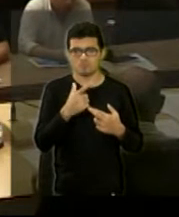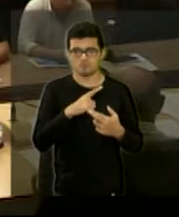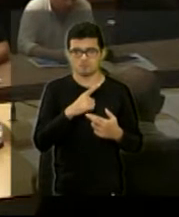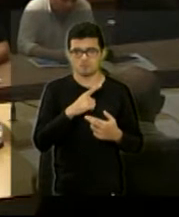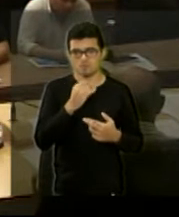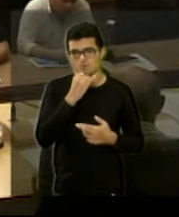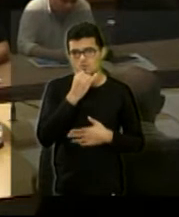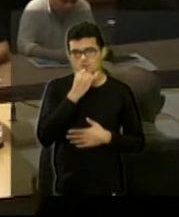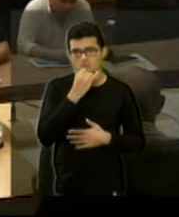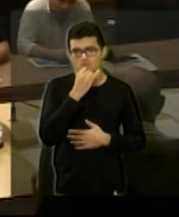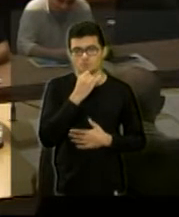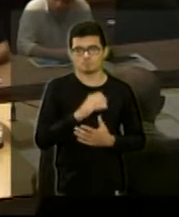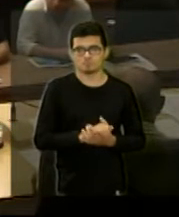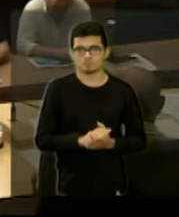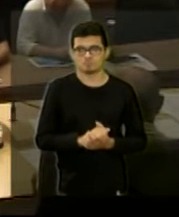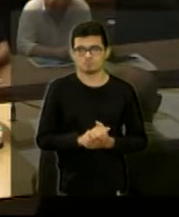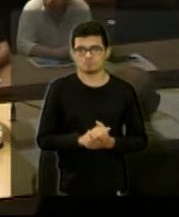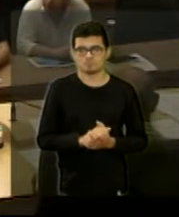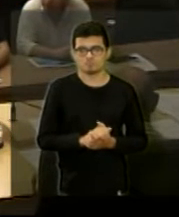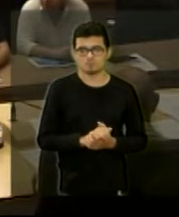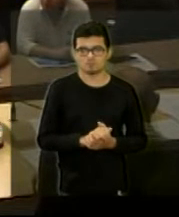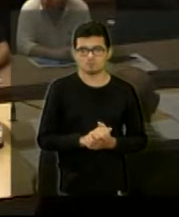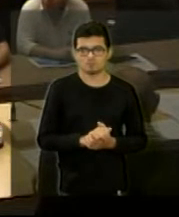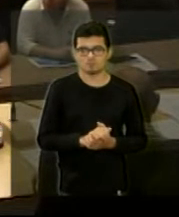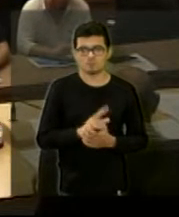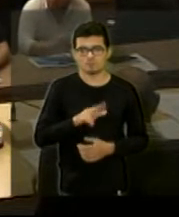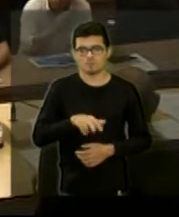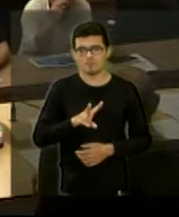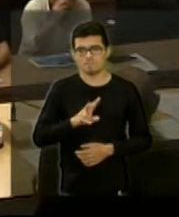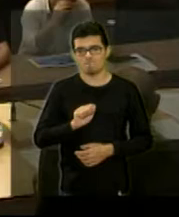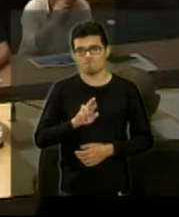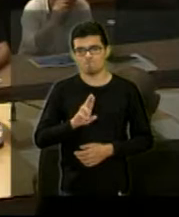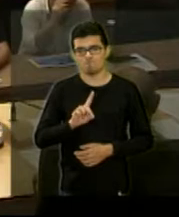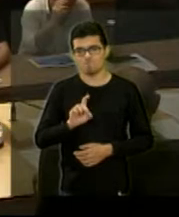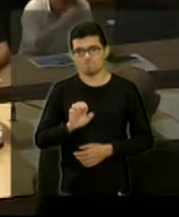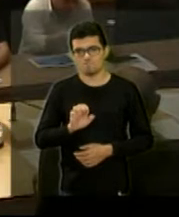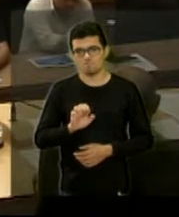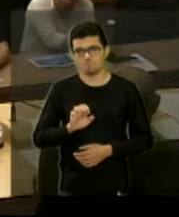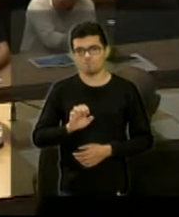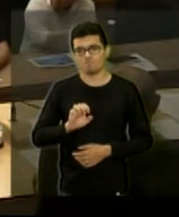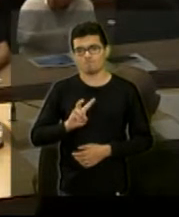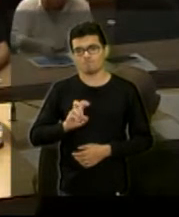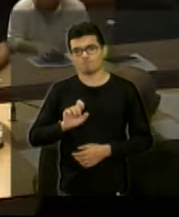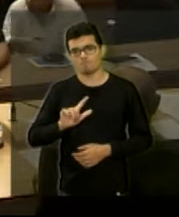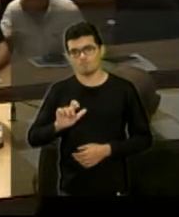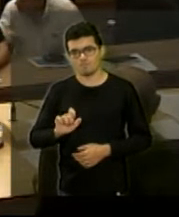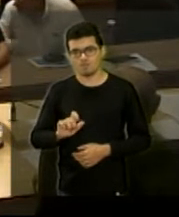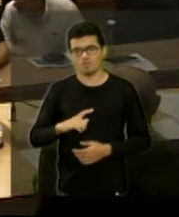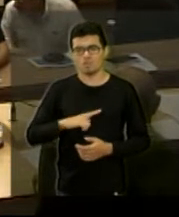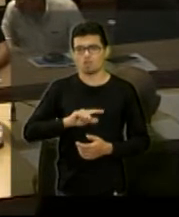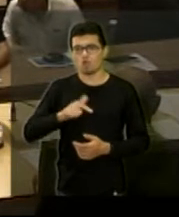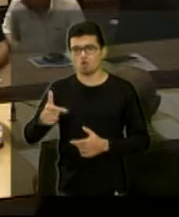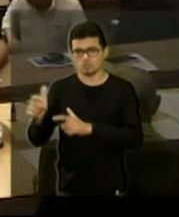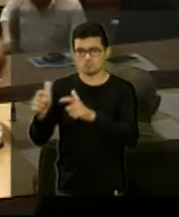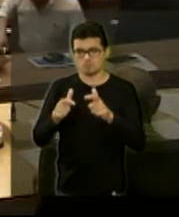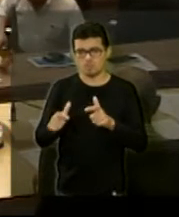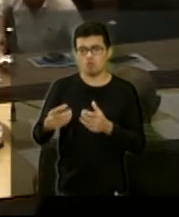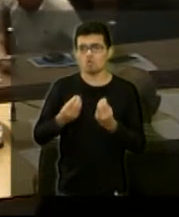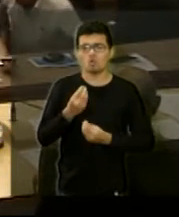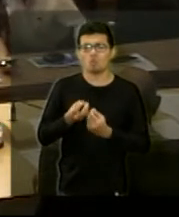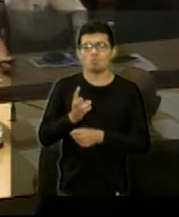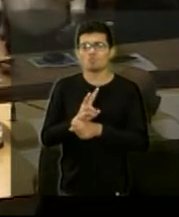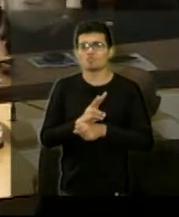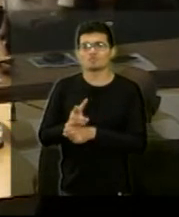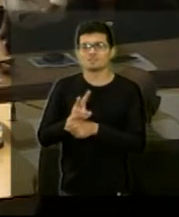dar o exemplo, o Bar de Ville, o Bar de Valle, anunciata, como funciona a fiscalização geral? Porque existem várias